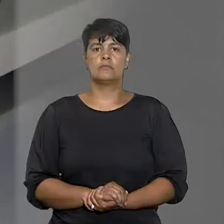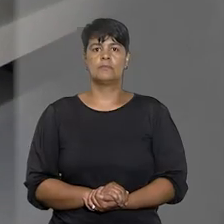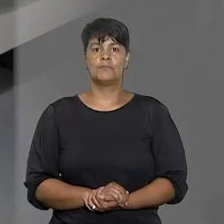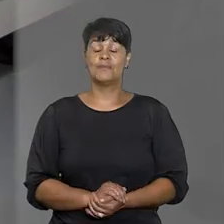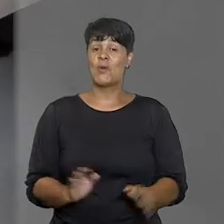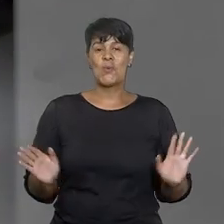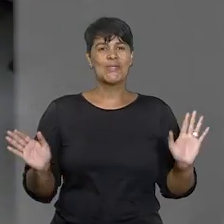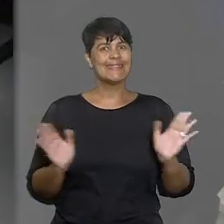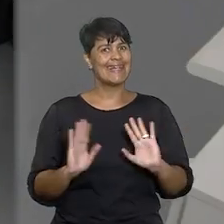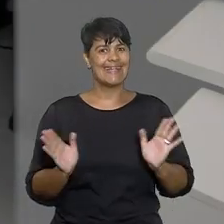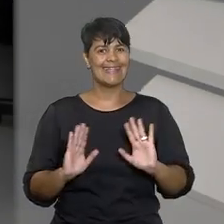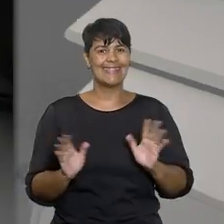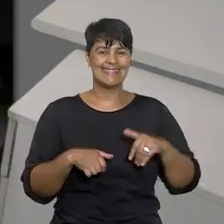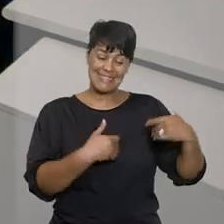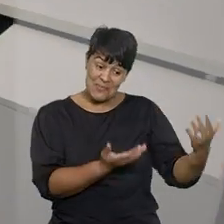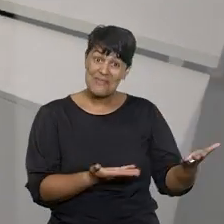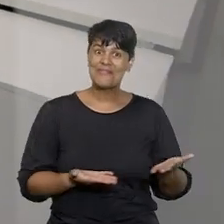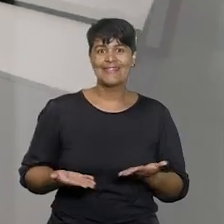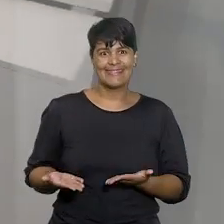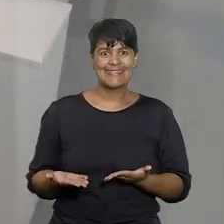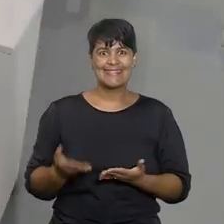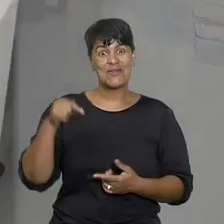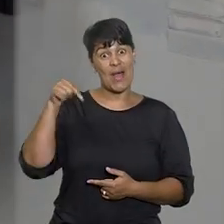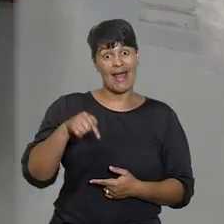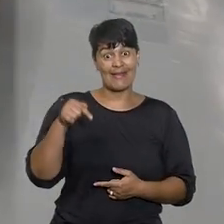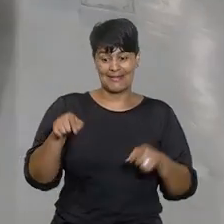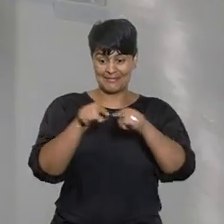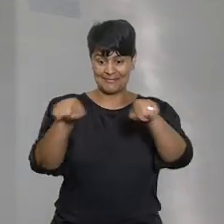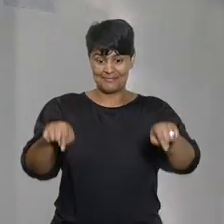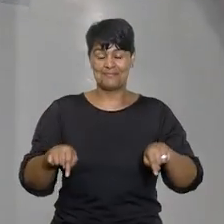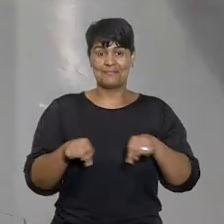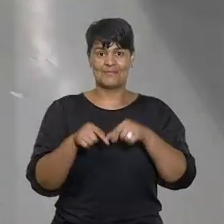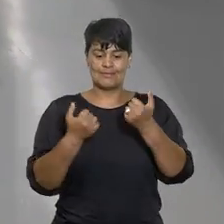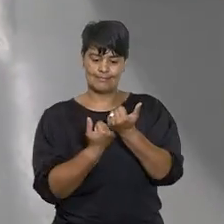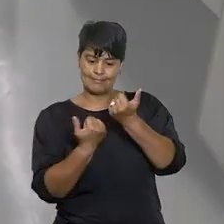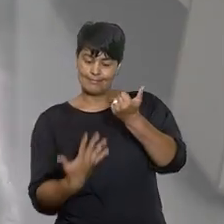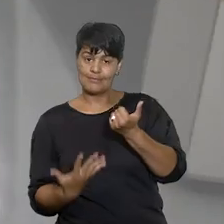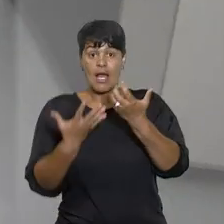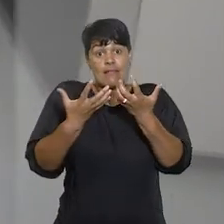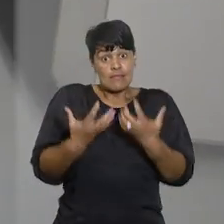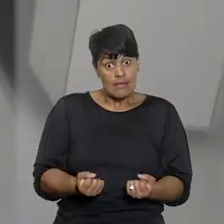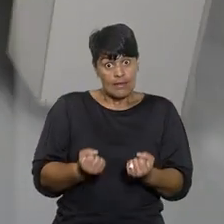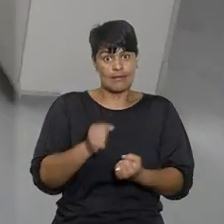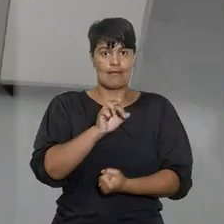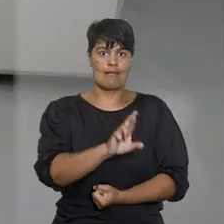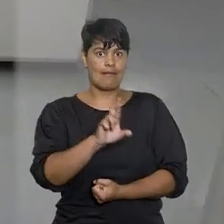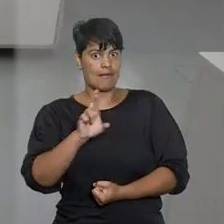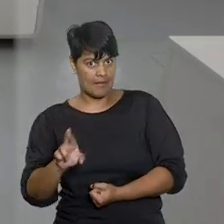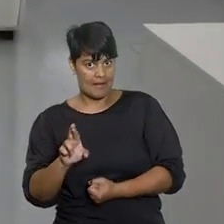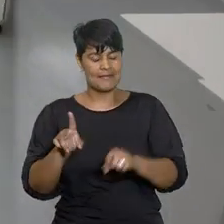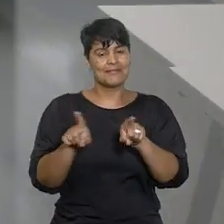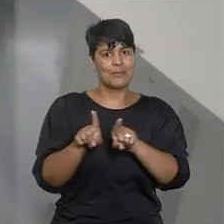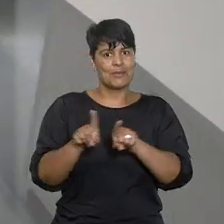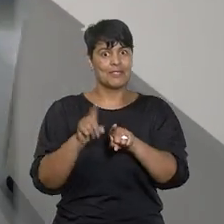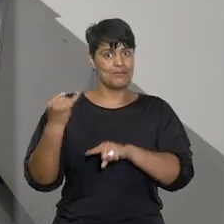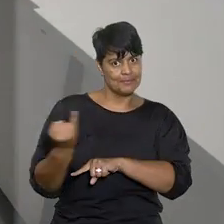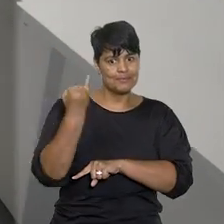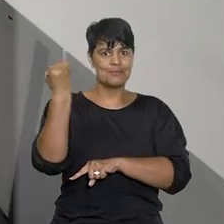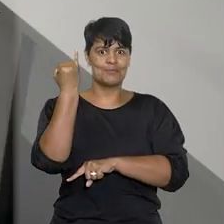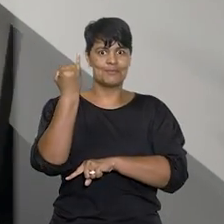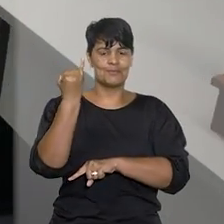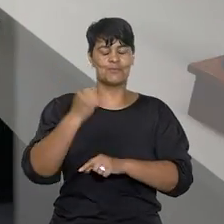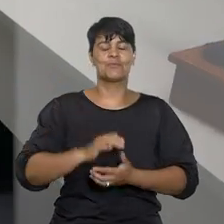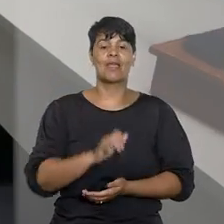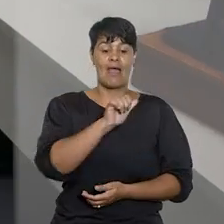Olá, seja bem-vindo à assessoria de admissibilidade, recursos repetitivos e relevância. A